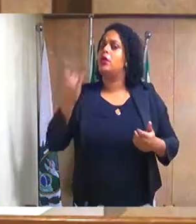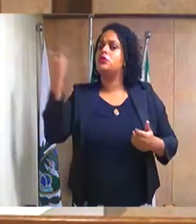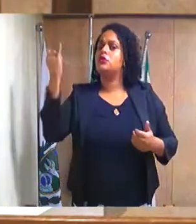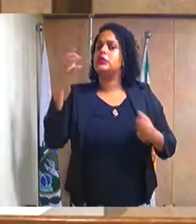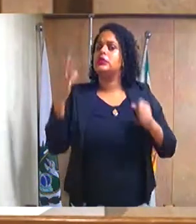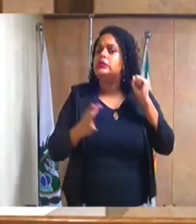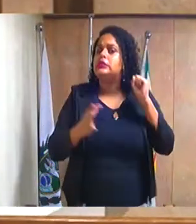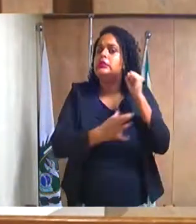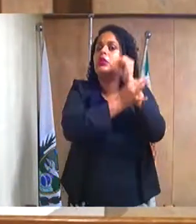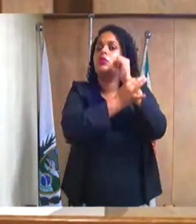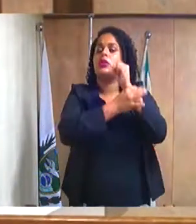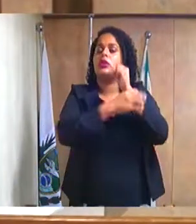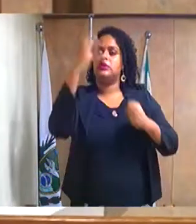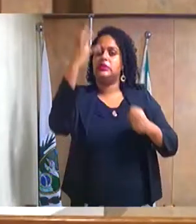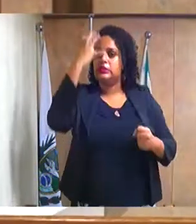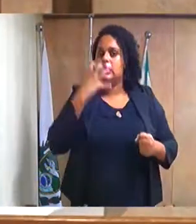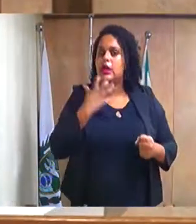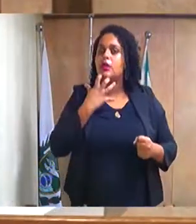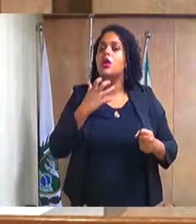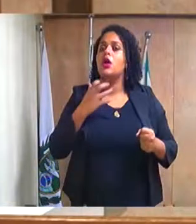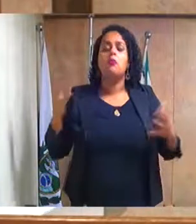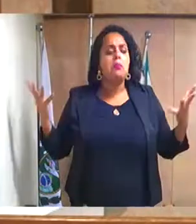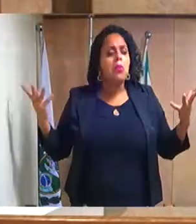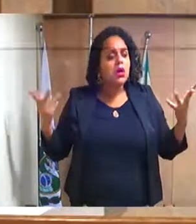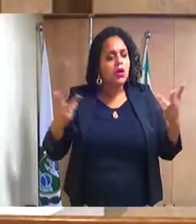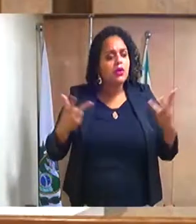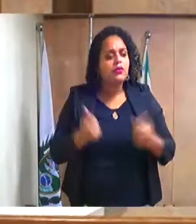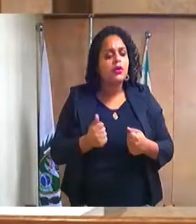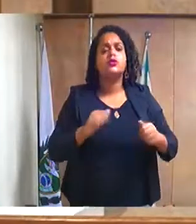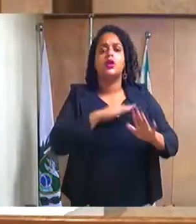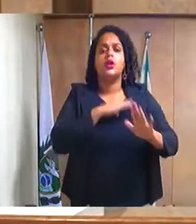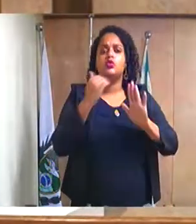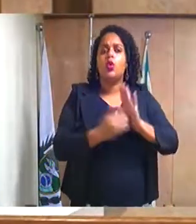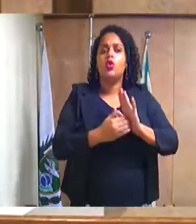atendimento celere e de excelência aos cidadãos.